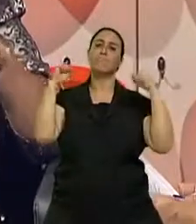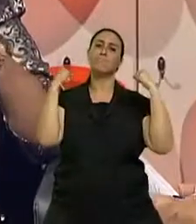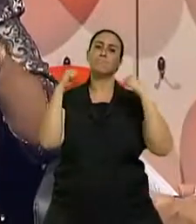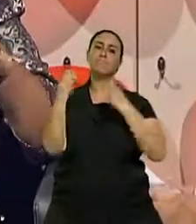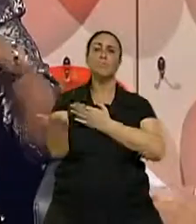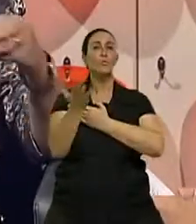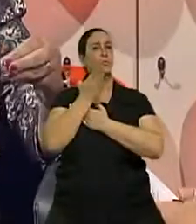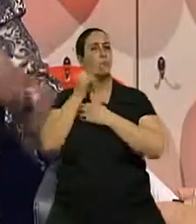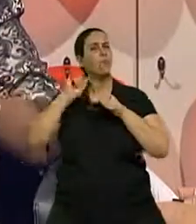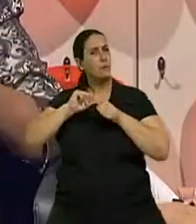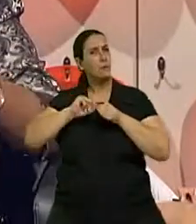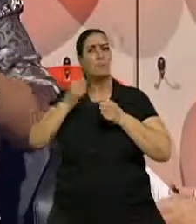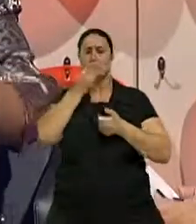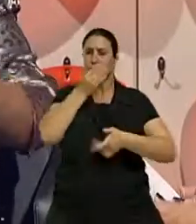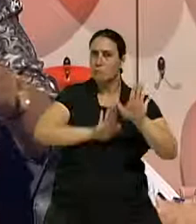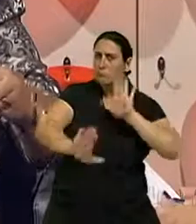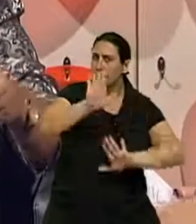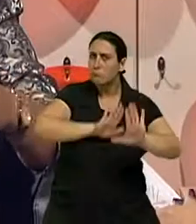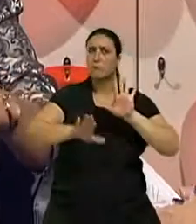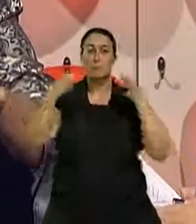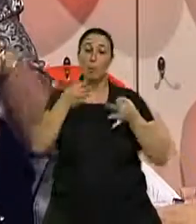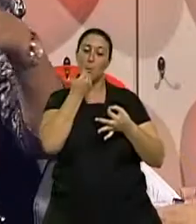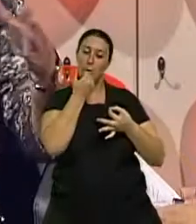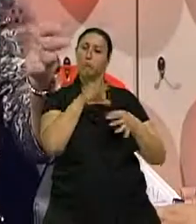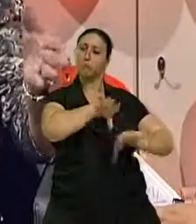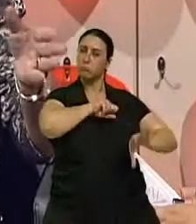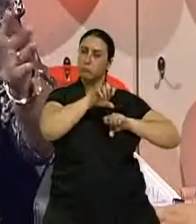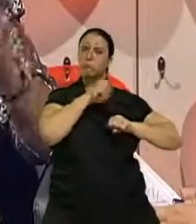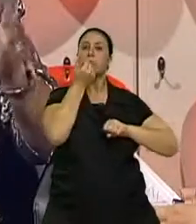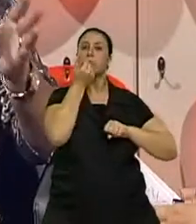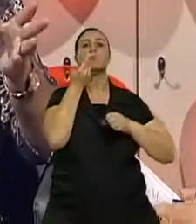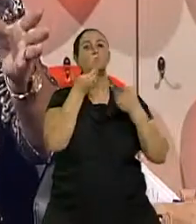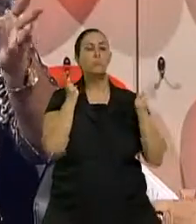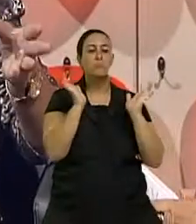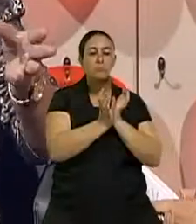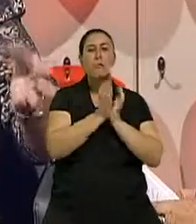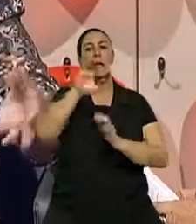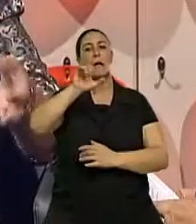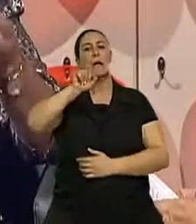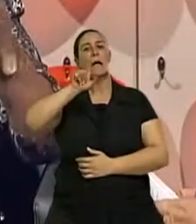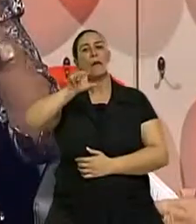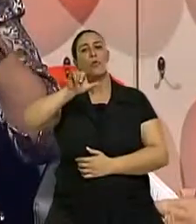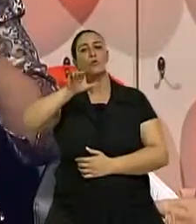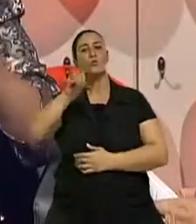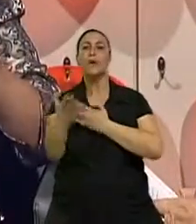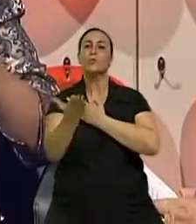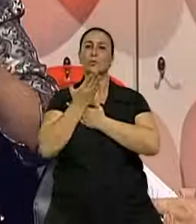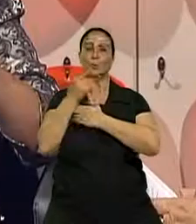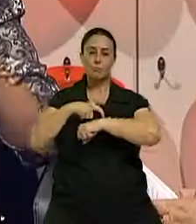ingesta adequada com uma dieta que tenha cálcio, sol, que tenha vitamina D, e